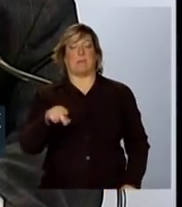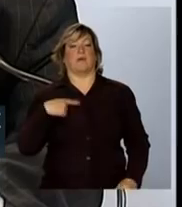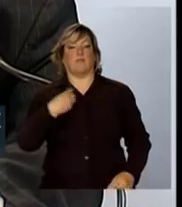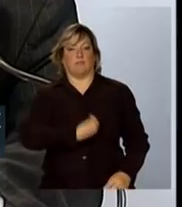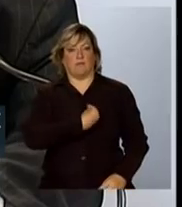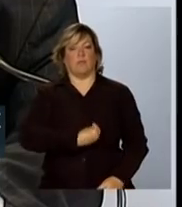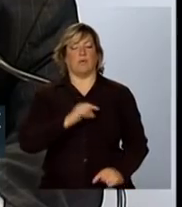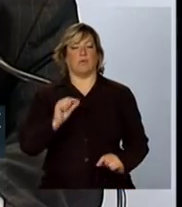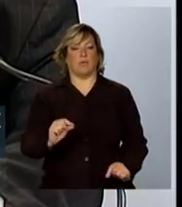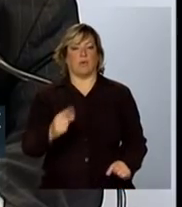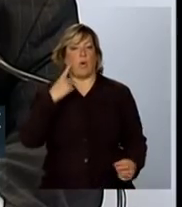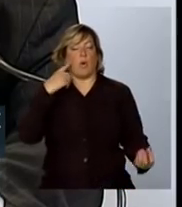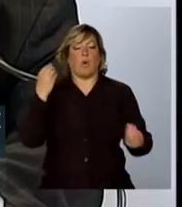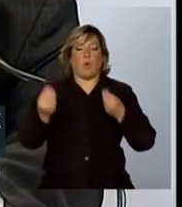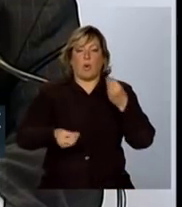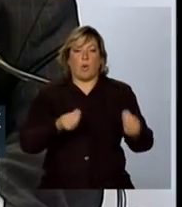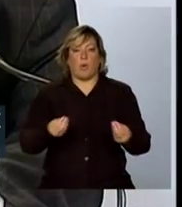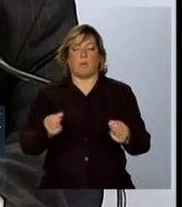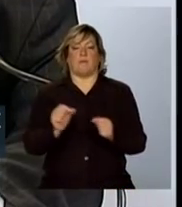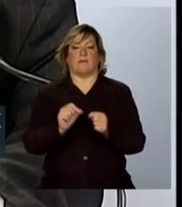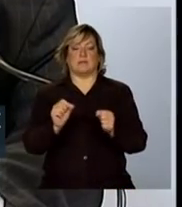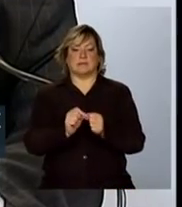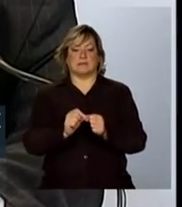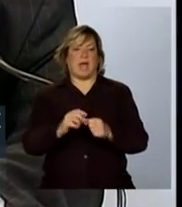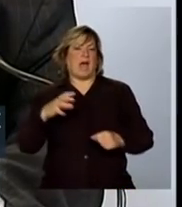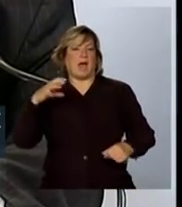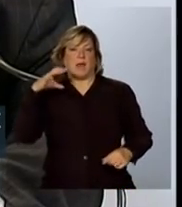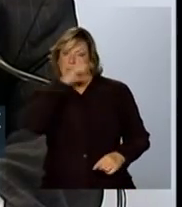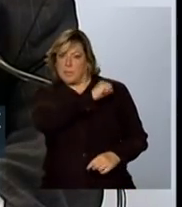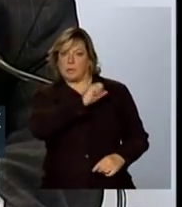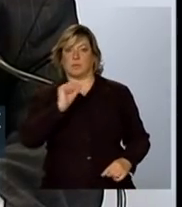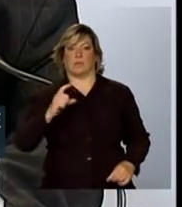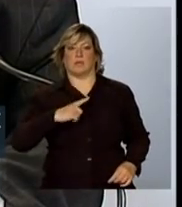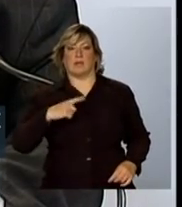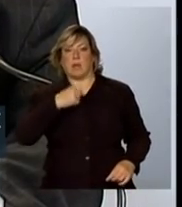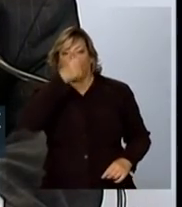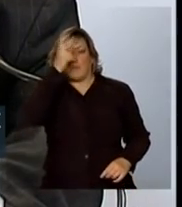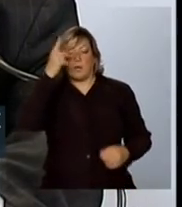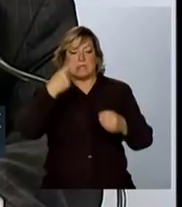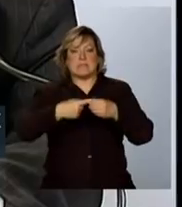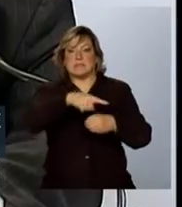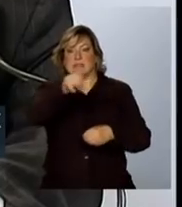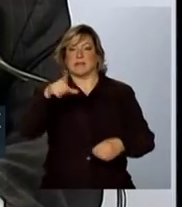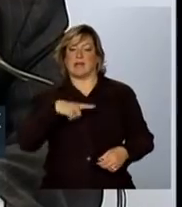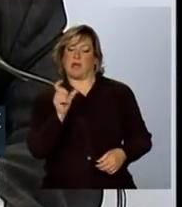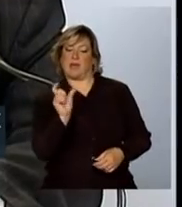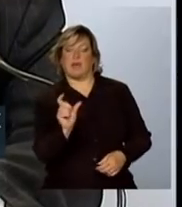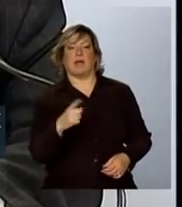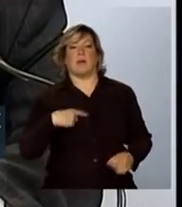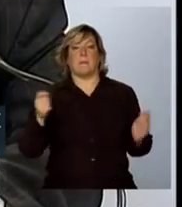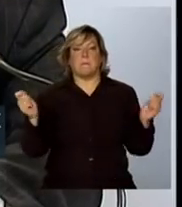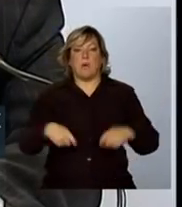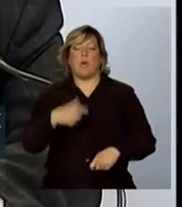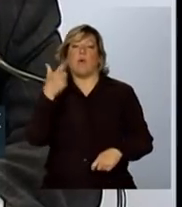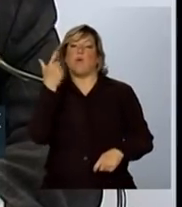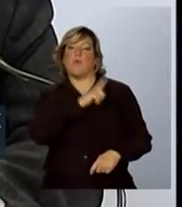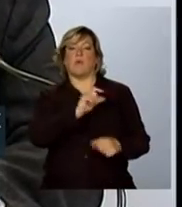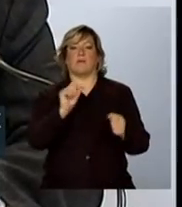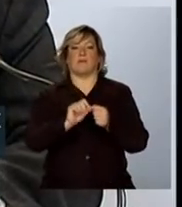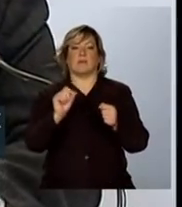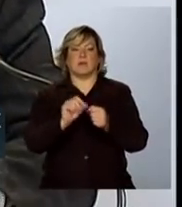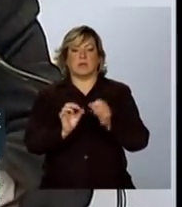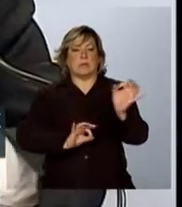tal com que você disponibiliza um cartão automaticamente para o município, para que ele possa operar o processo de